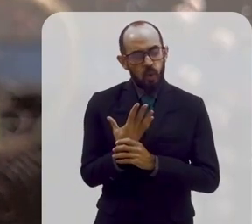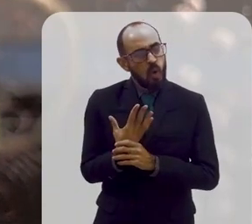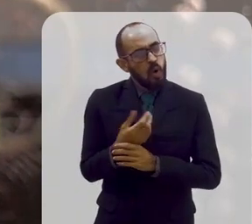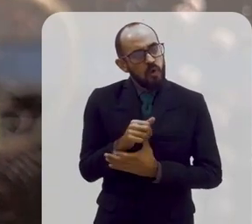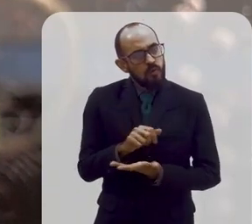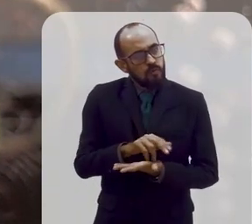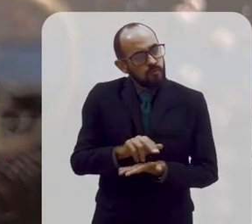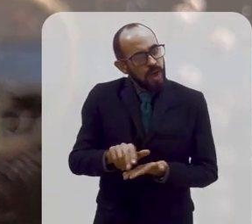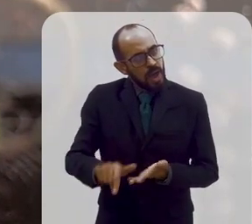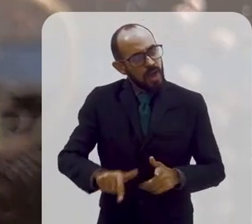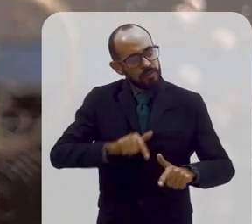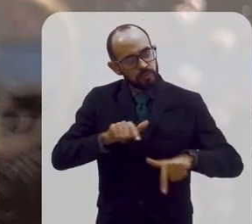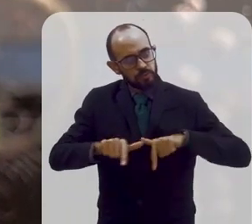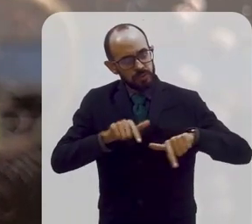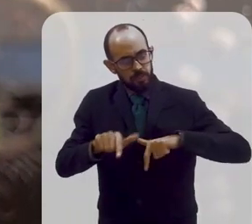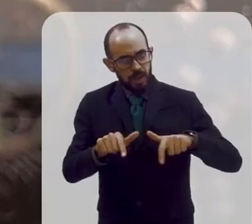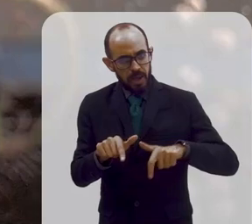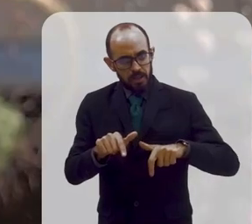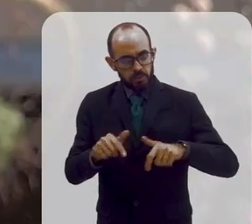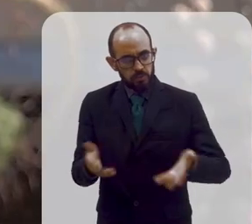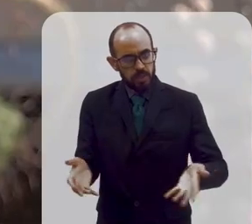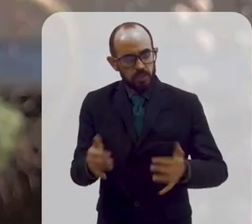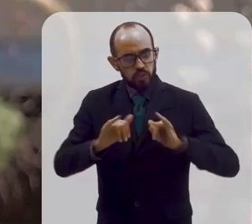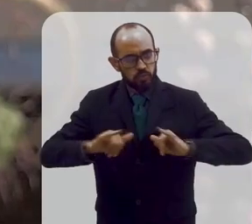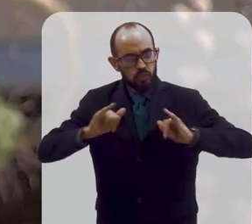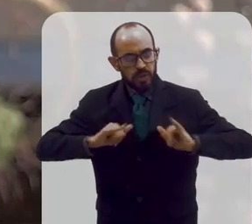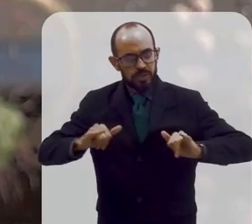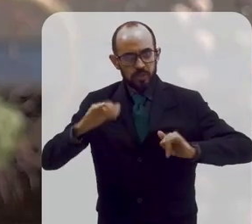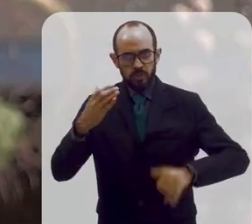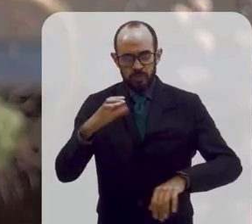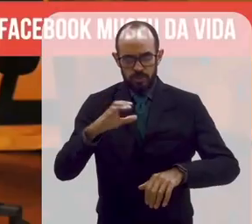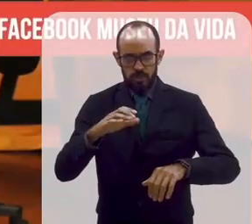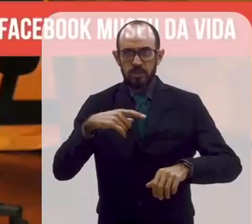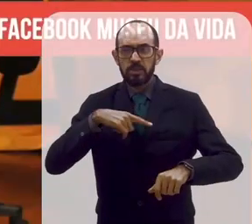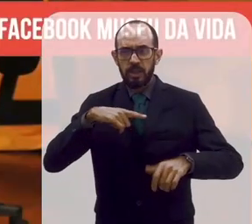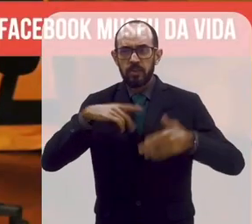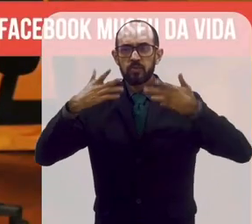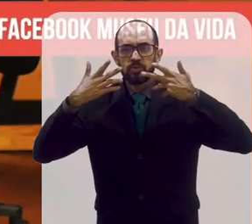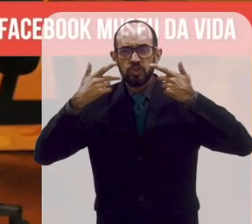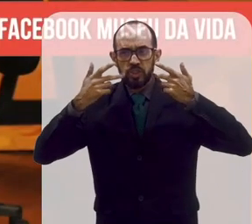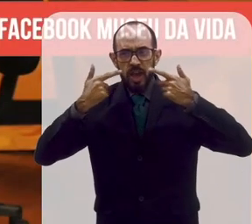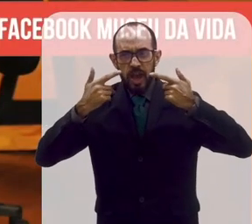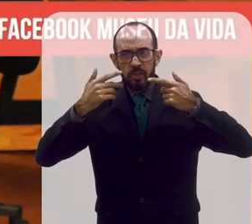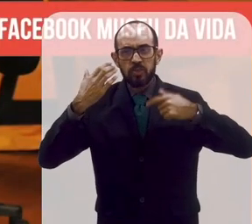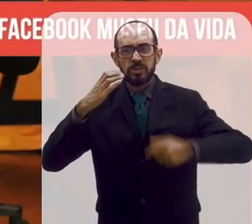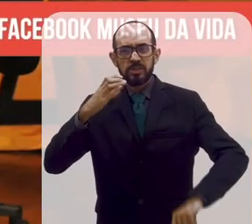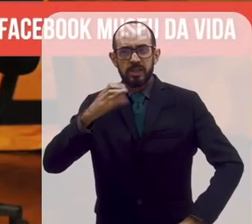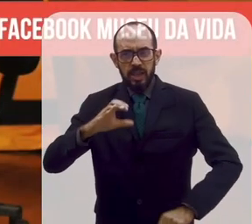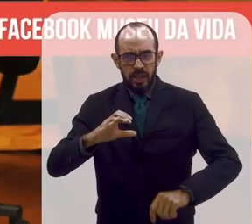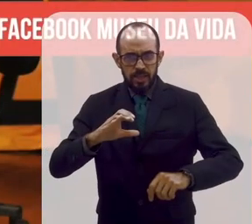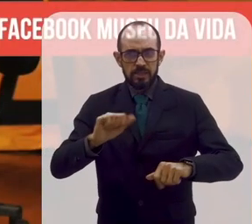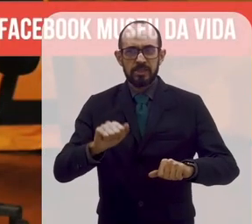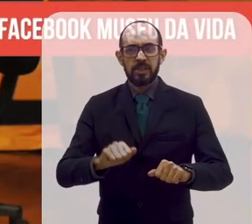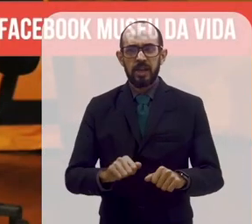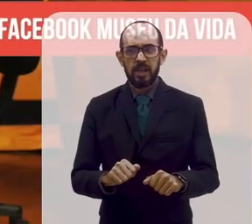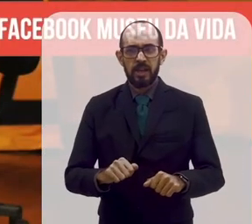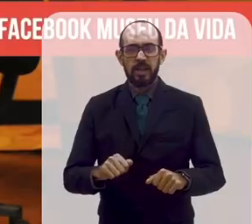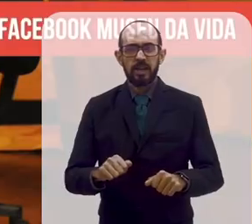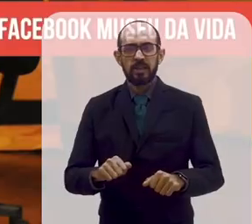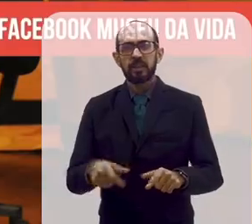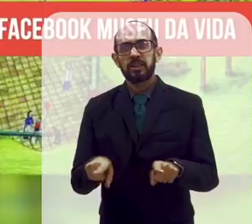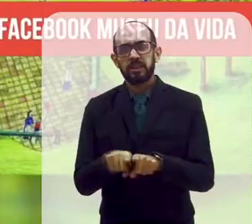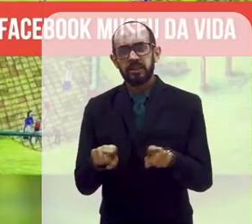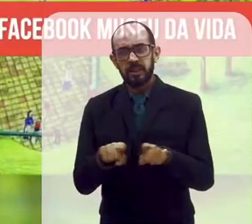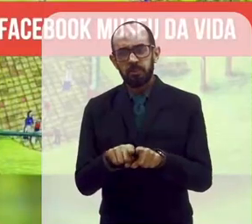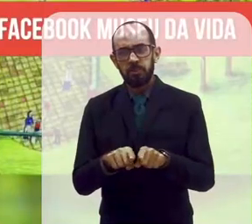de divulgação e popularização da ciência. A gente tem um trabalho forte também com teatro e ciência, com artes e ciência, e um